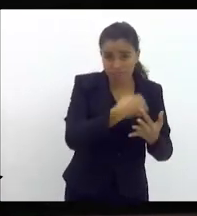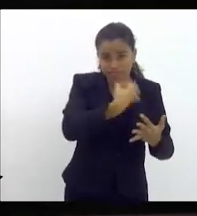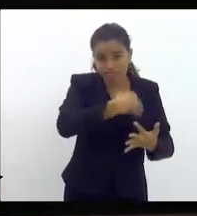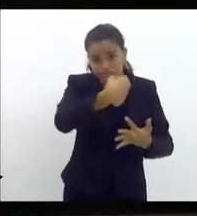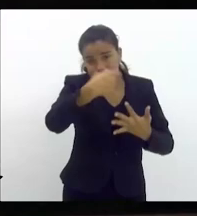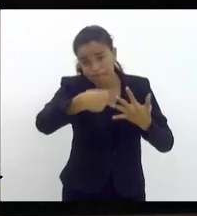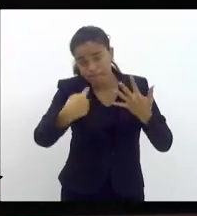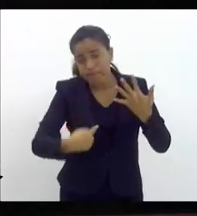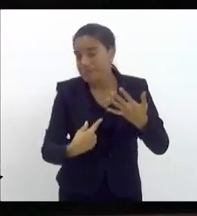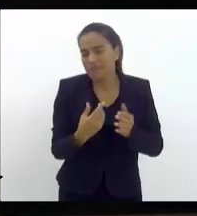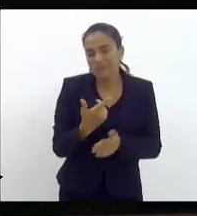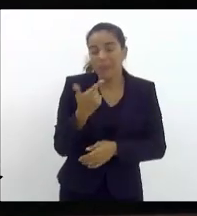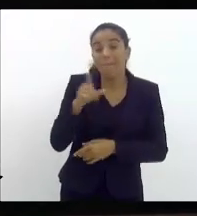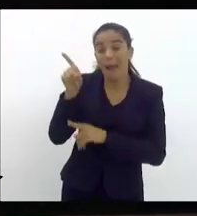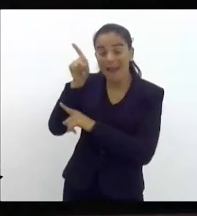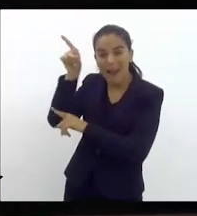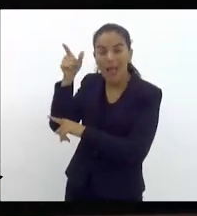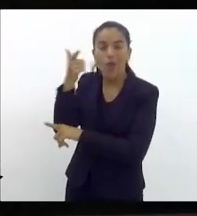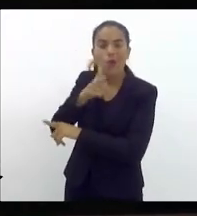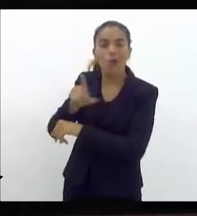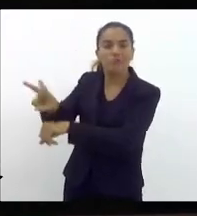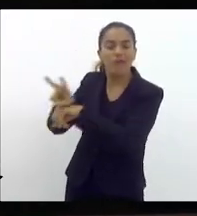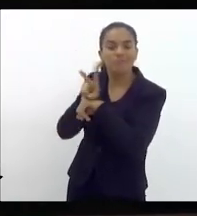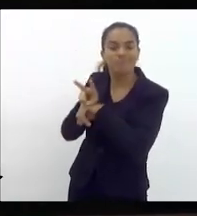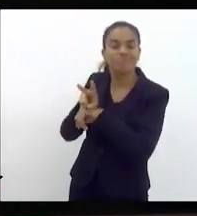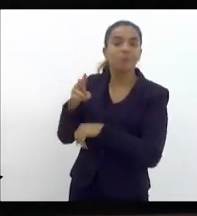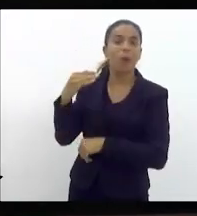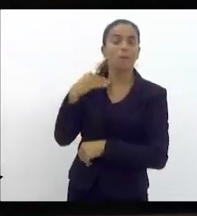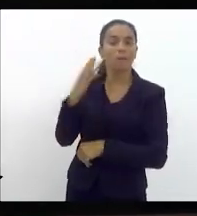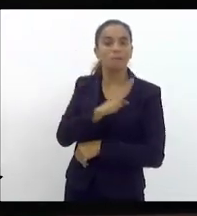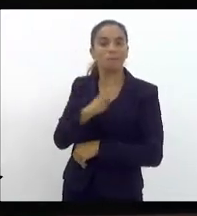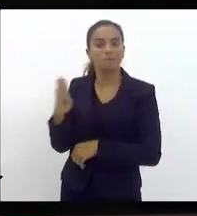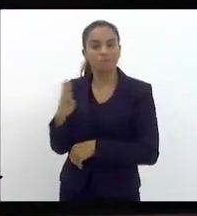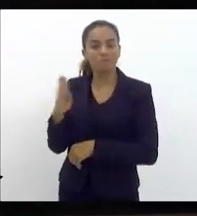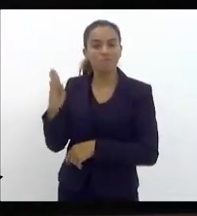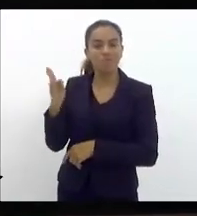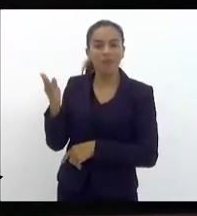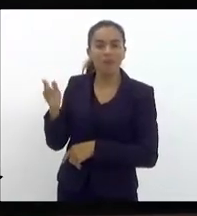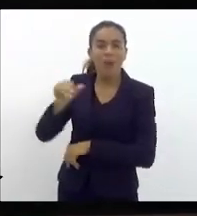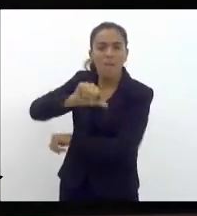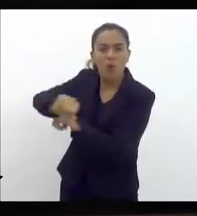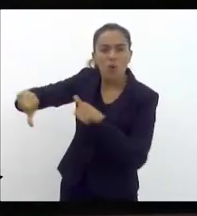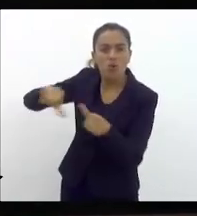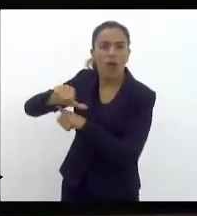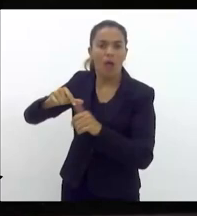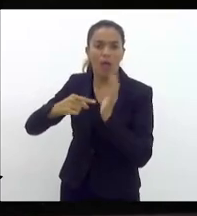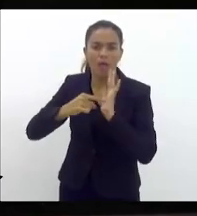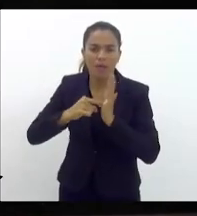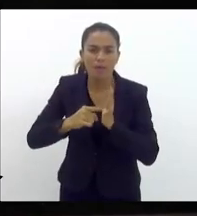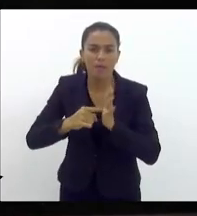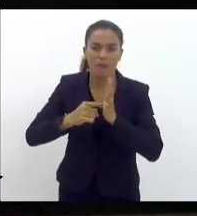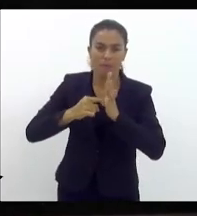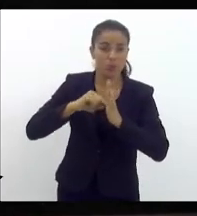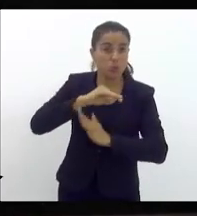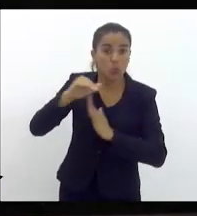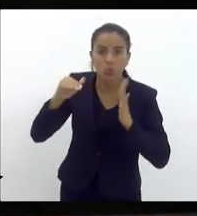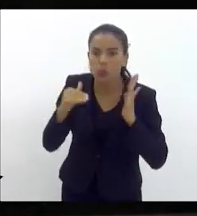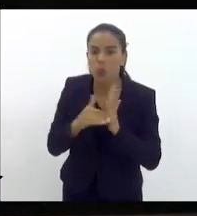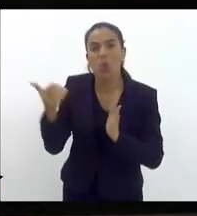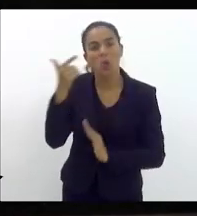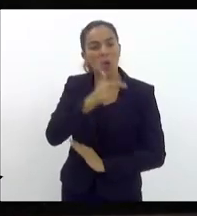agronegócio, eles conseguem o financiamento pelo Banco do Brasil para renovar todos os equipamentos que eles utilizam